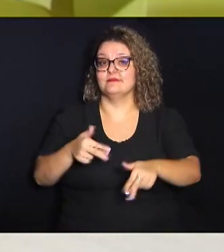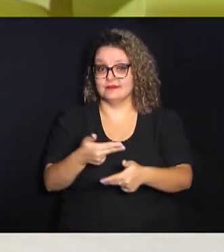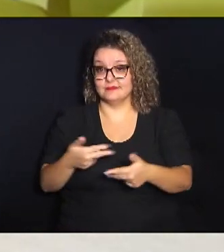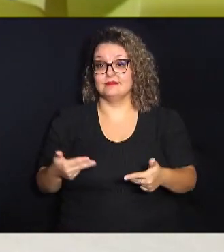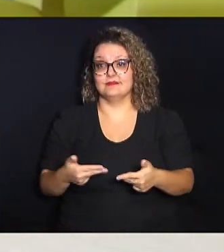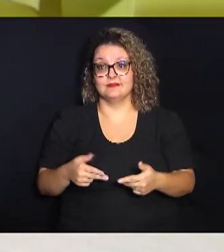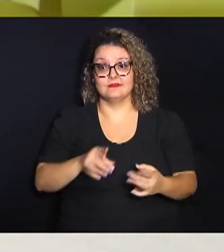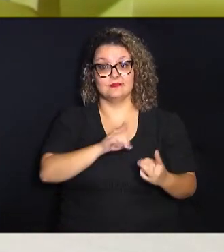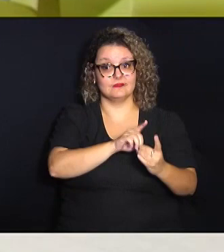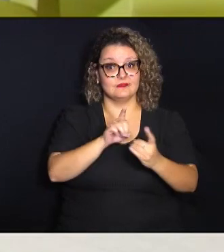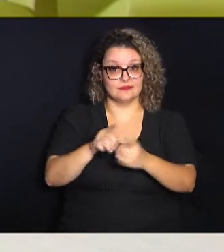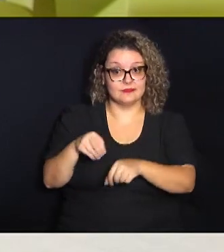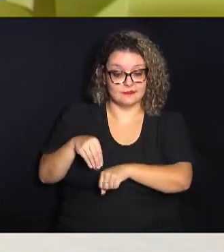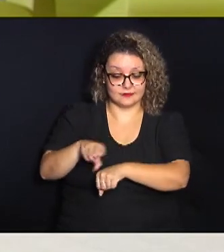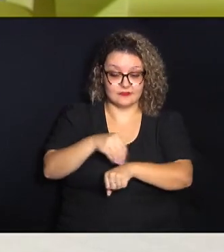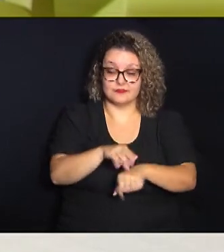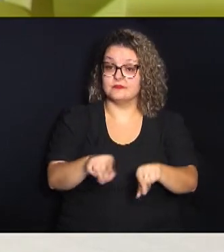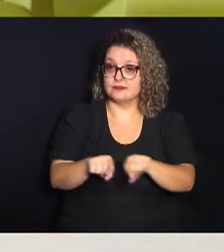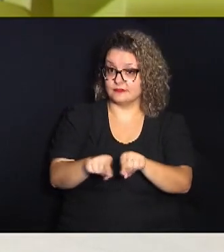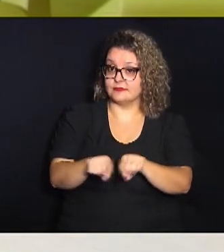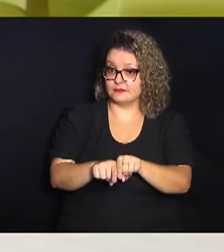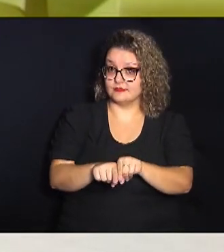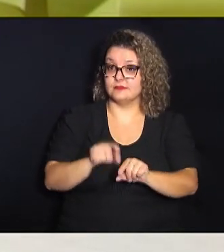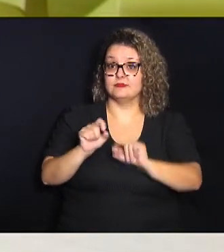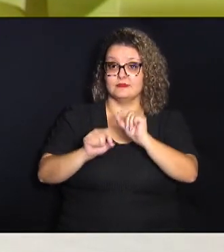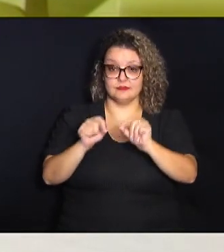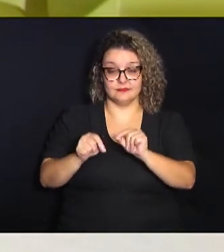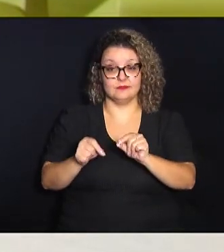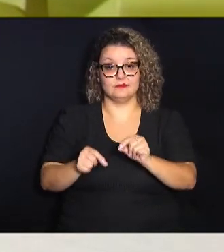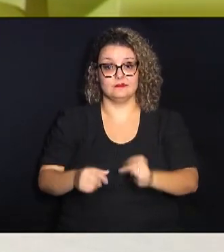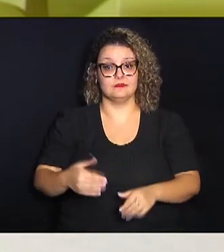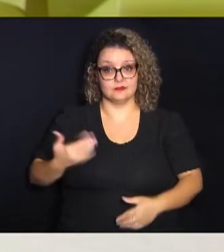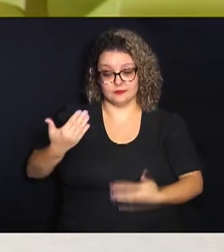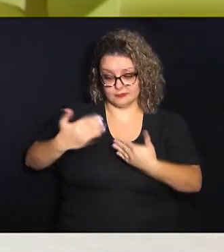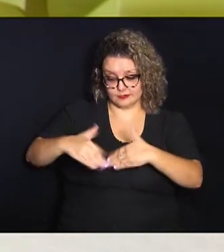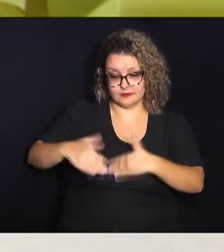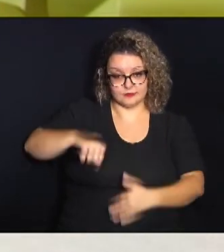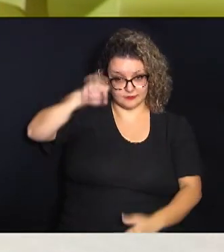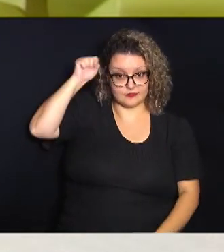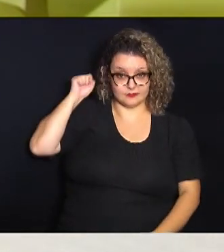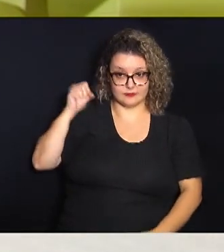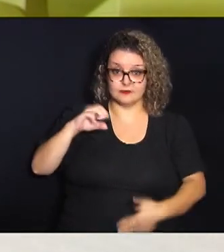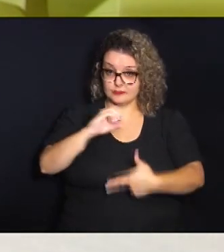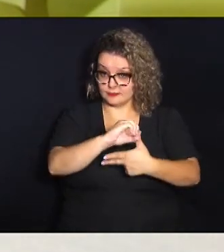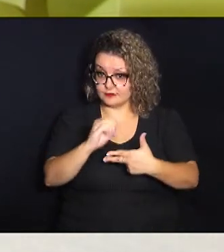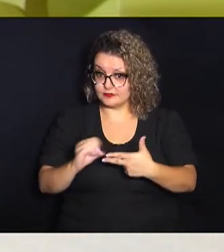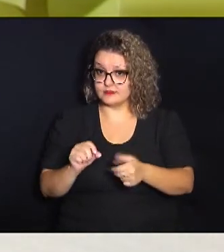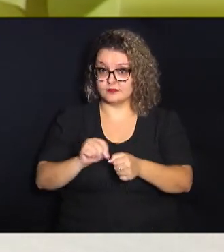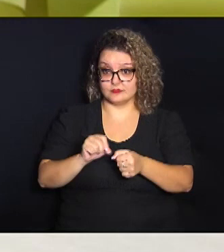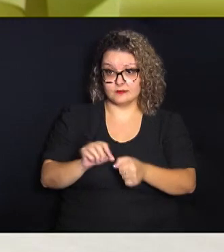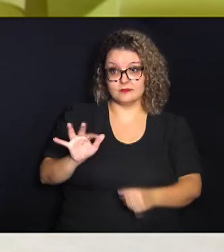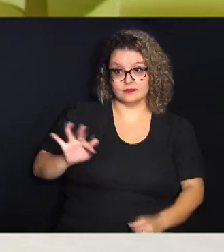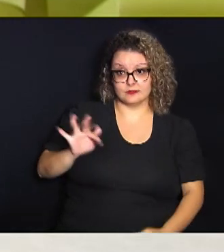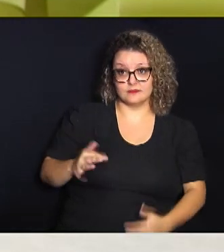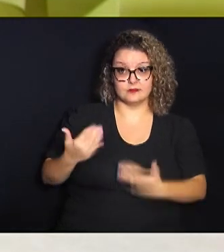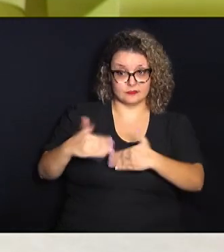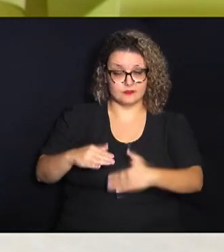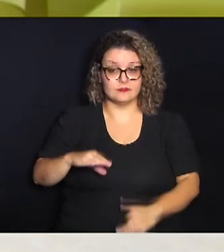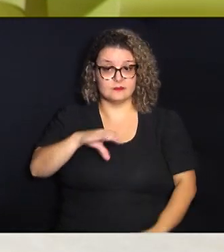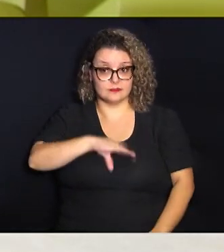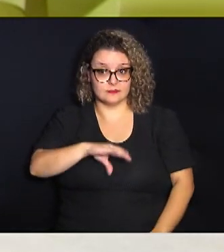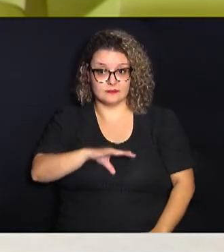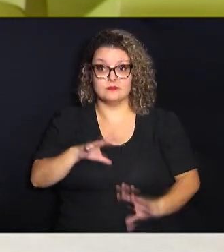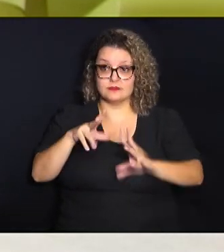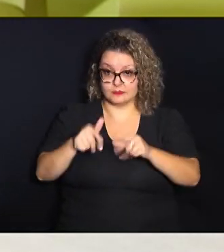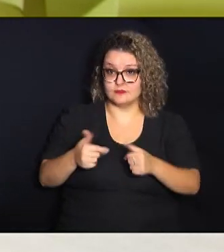abordar dicas inclusive para quem vai prestar concurso público o Enem para quem está fazendo prova de faculdade prova de português e tudo